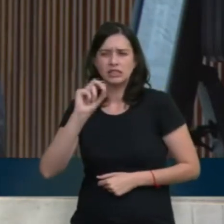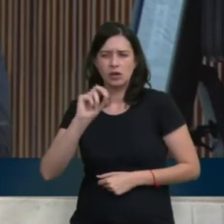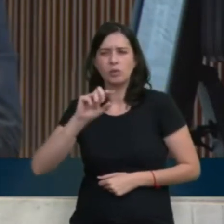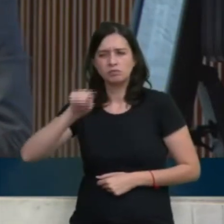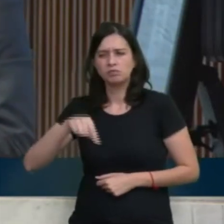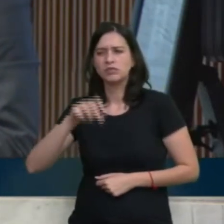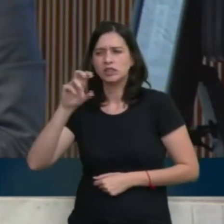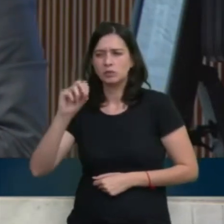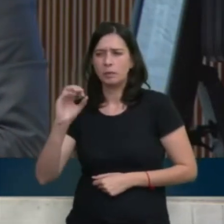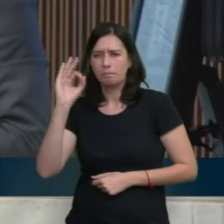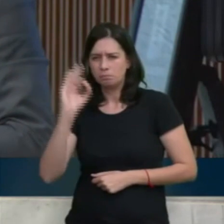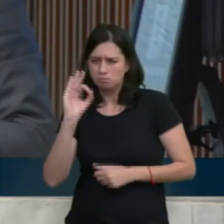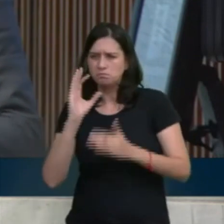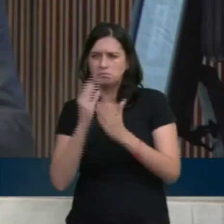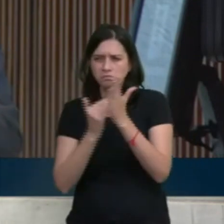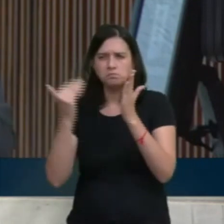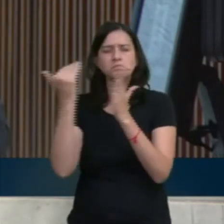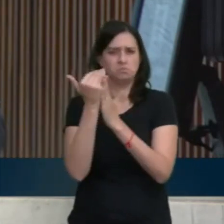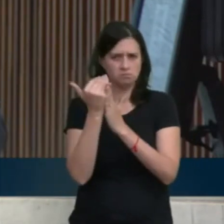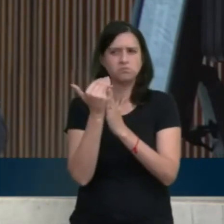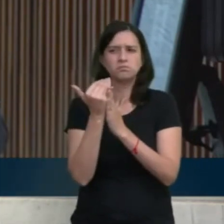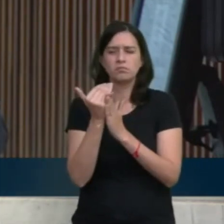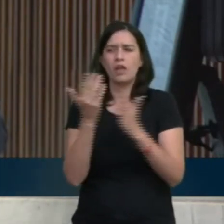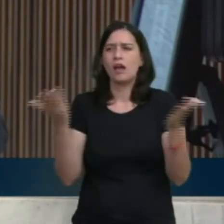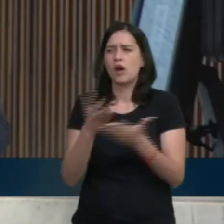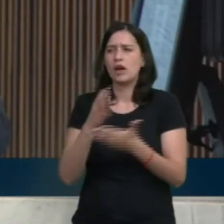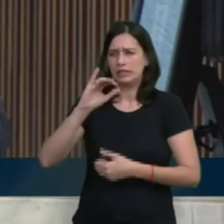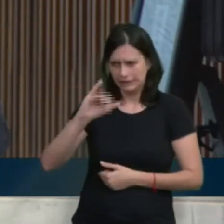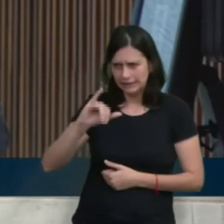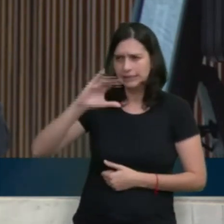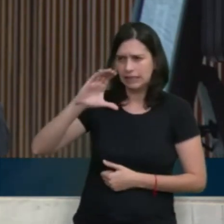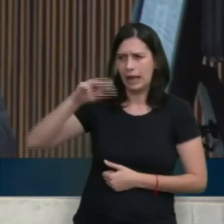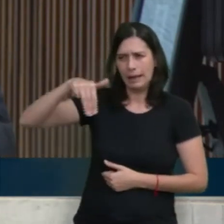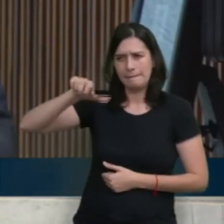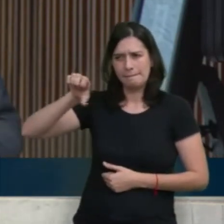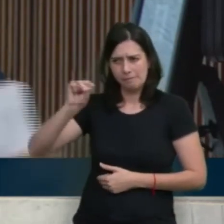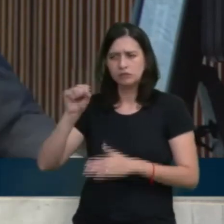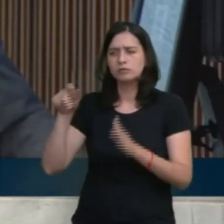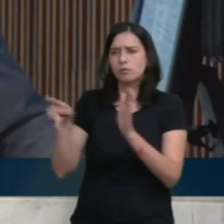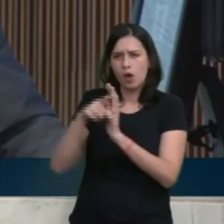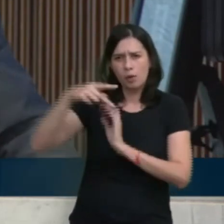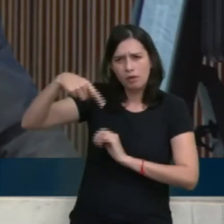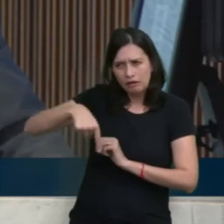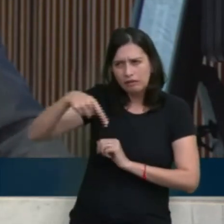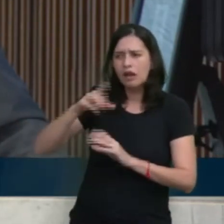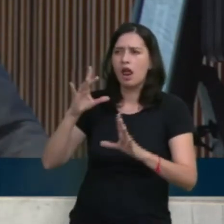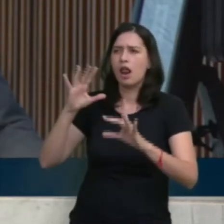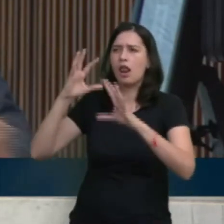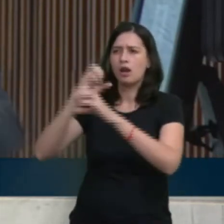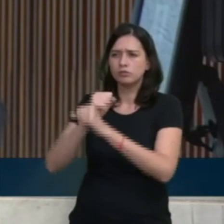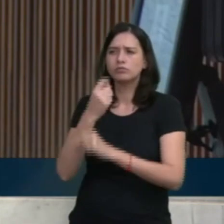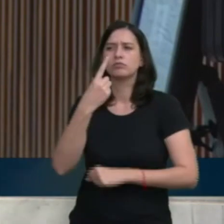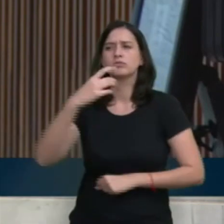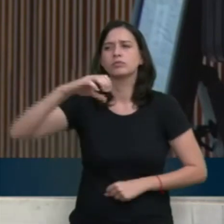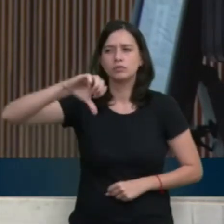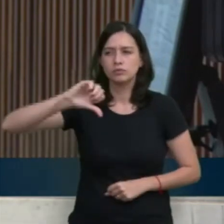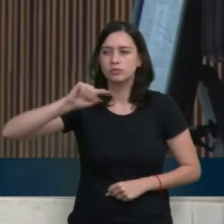ponto, com isso o ICMS do Paraná passa a ter a líquida geral de 19,5.